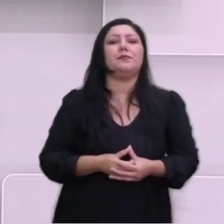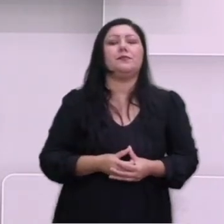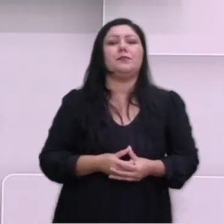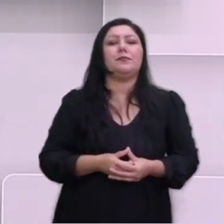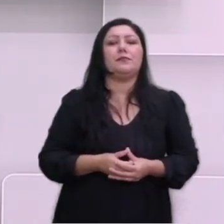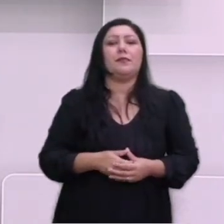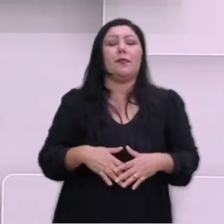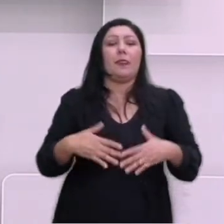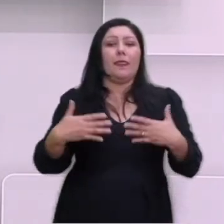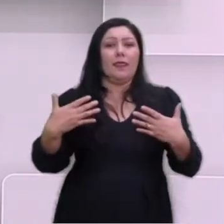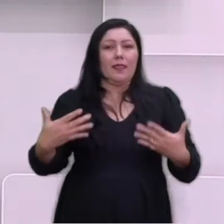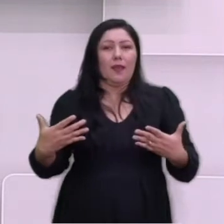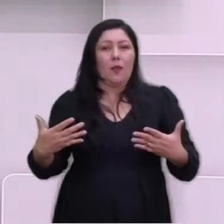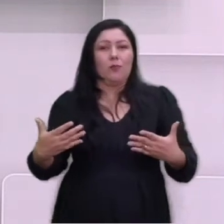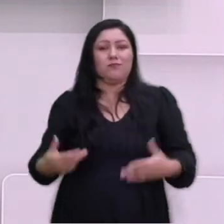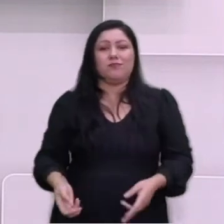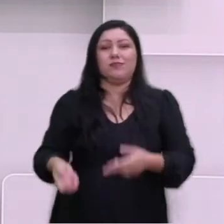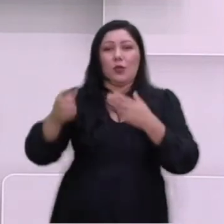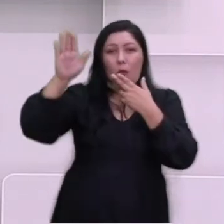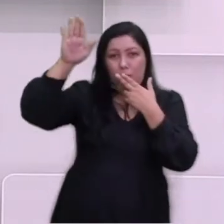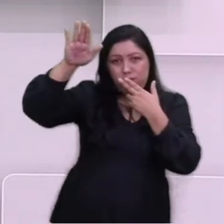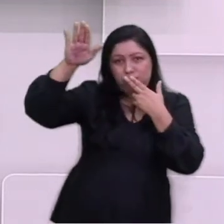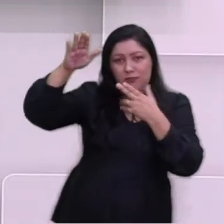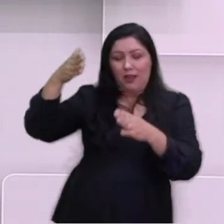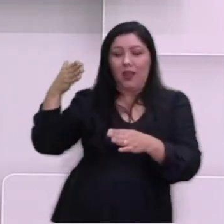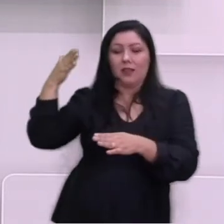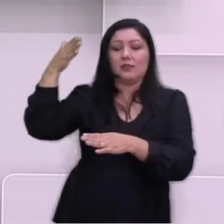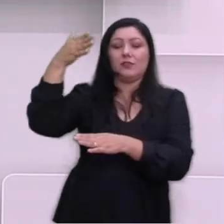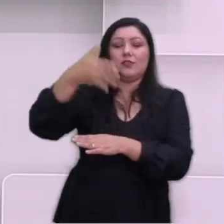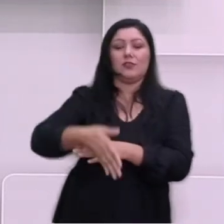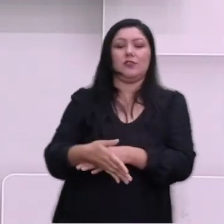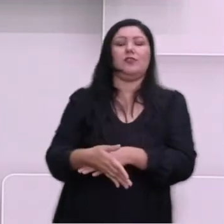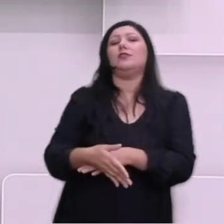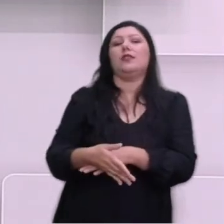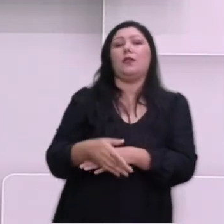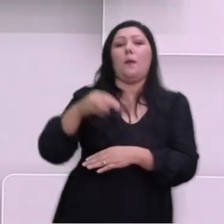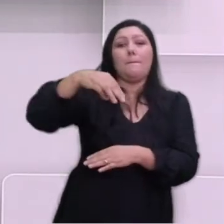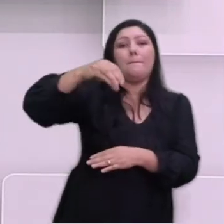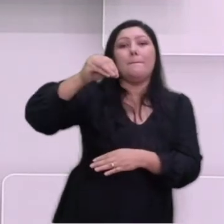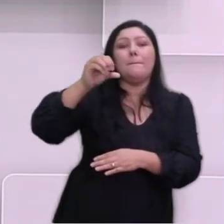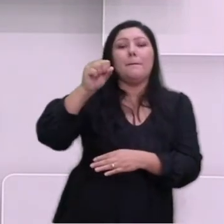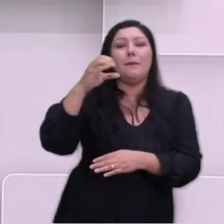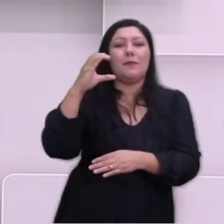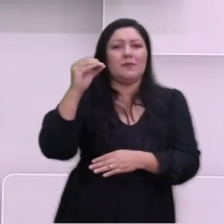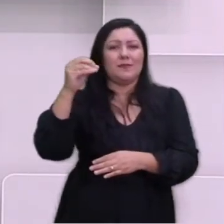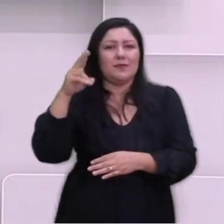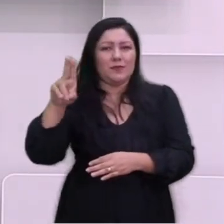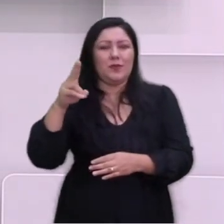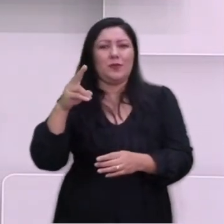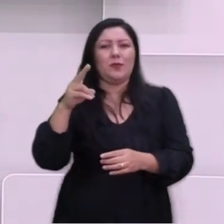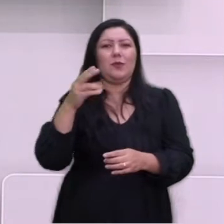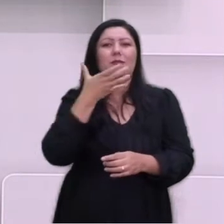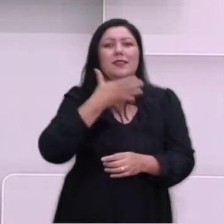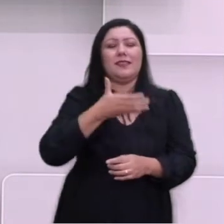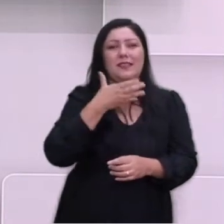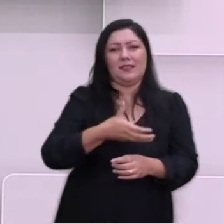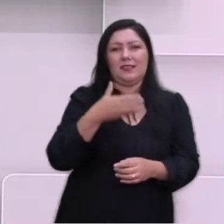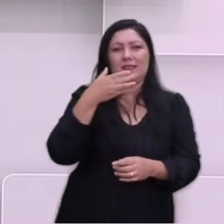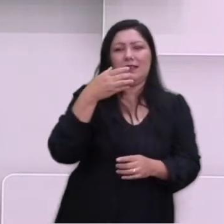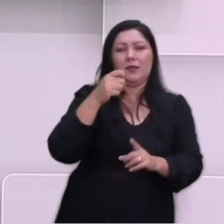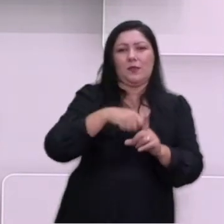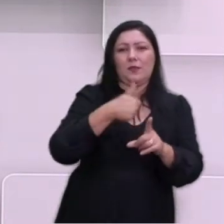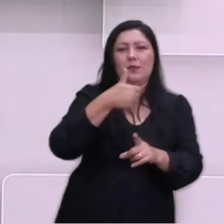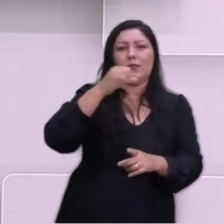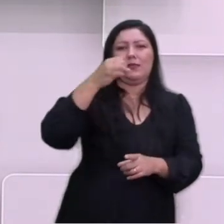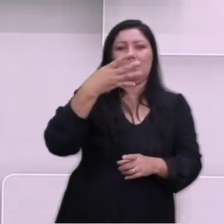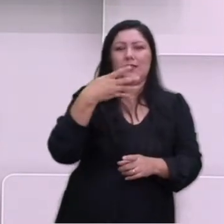Quando as forças de Hitler chegaram a Moscou em dezembro de 1941, foram contidas pelo exército vermelho, o